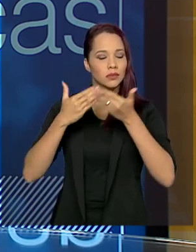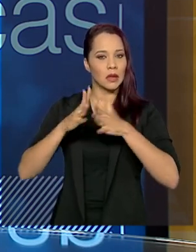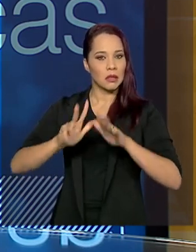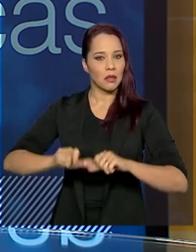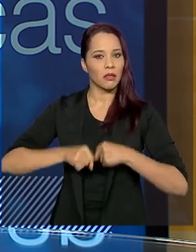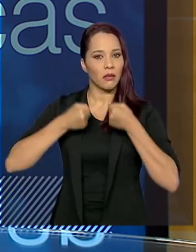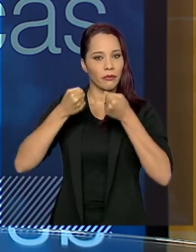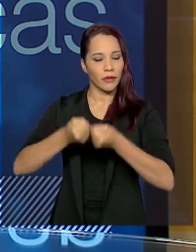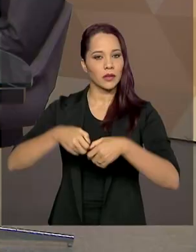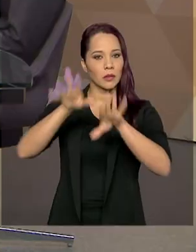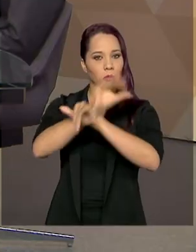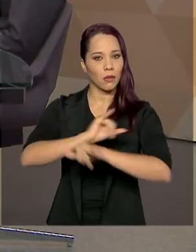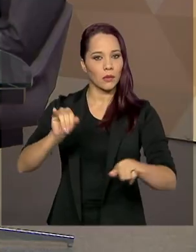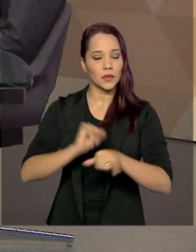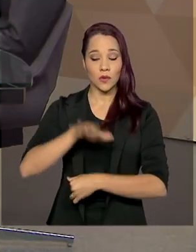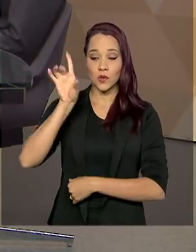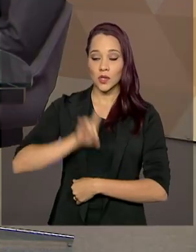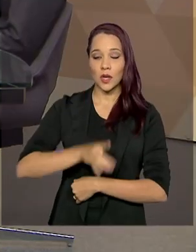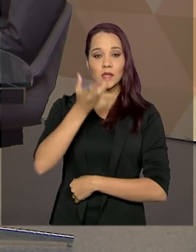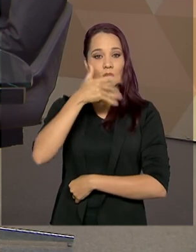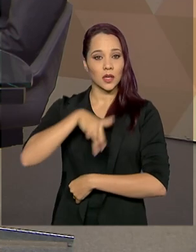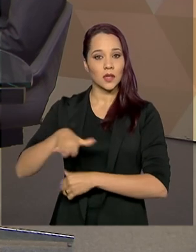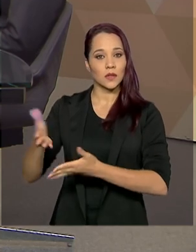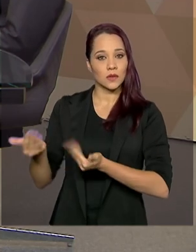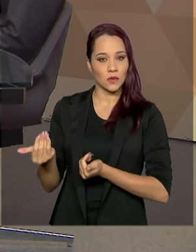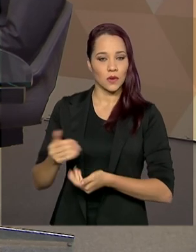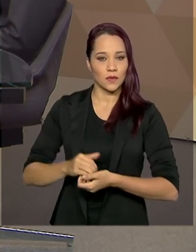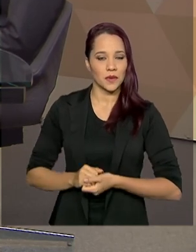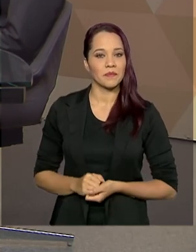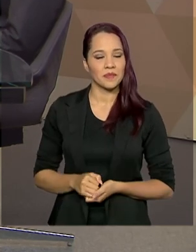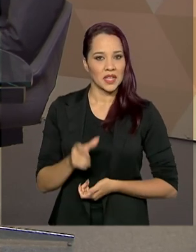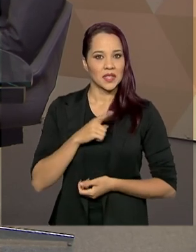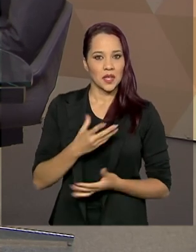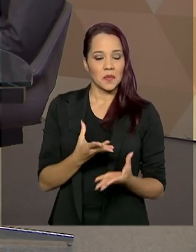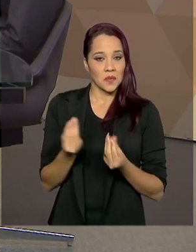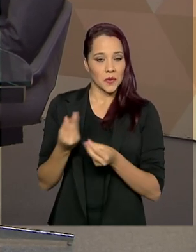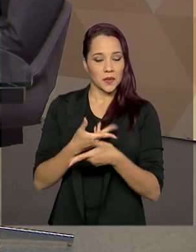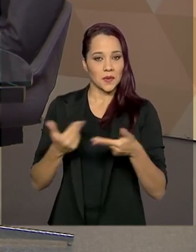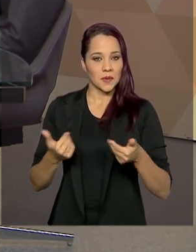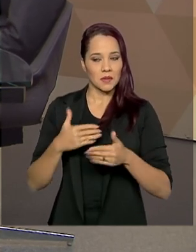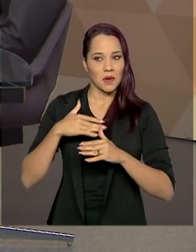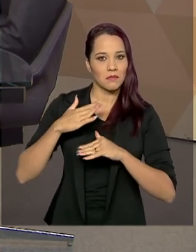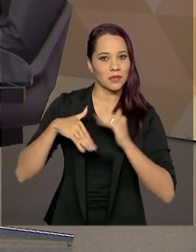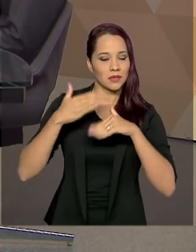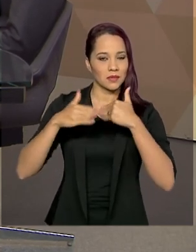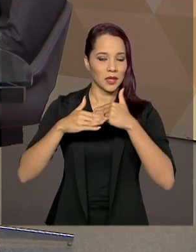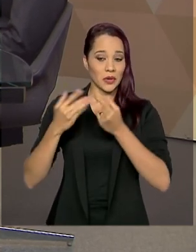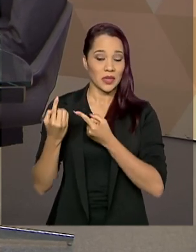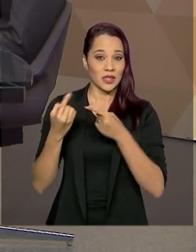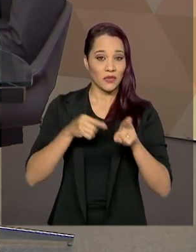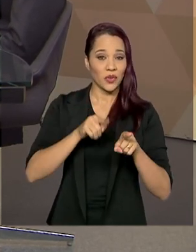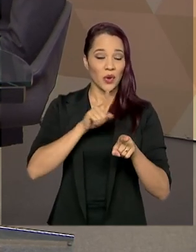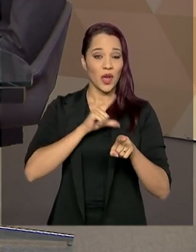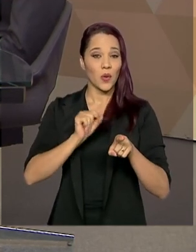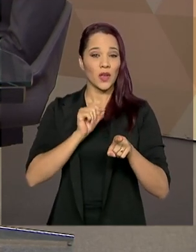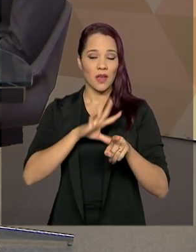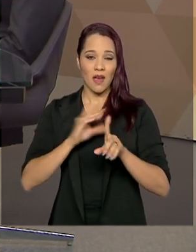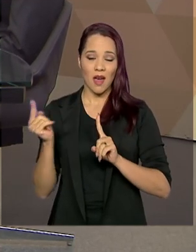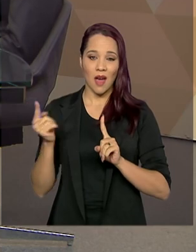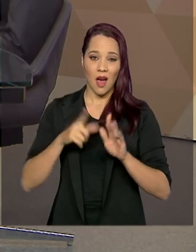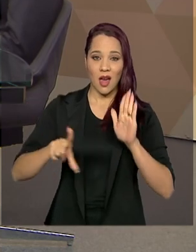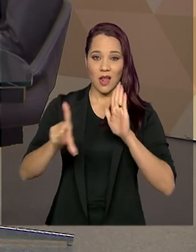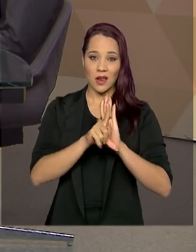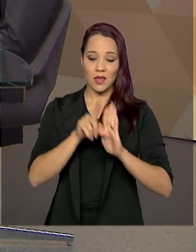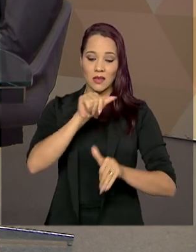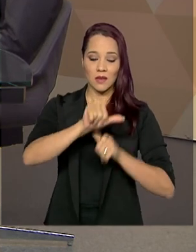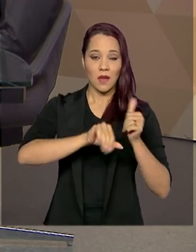defesa e promoção dos direitos da criança e do adolescente. Temos ainda muito o avançar. O grande desafio é a implementação da lei, para